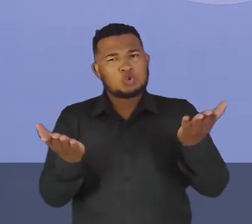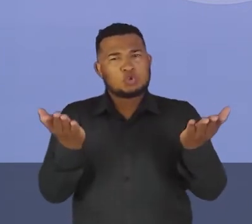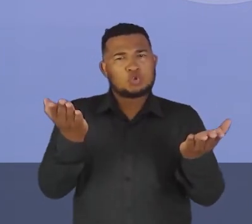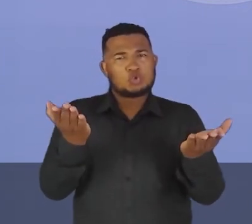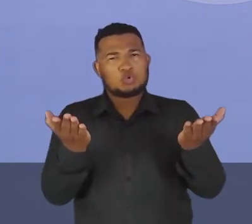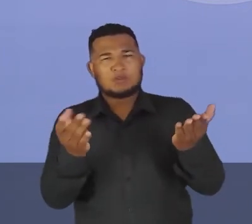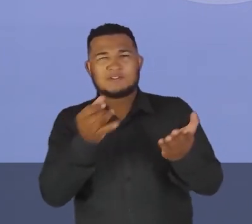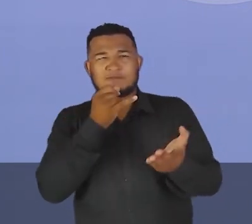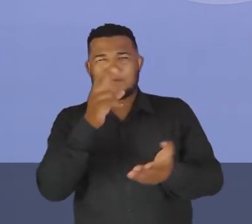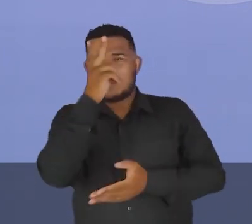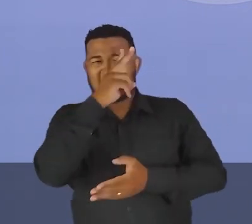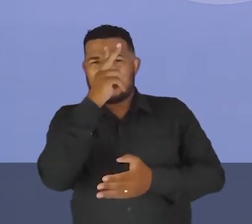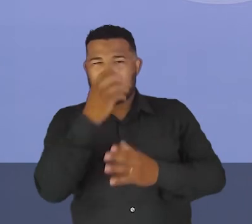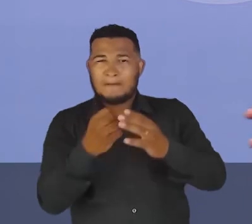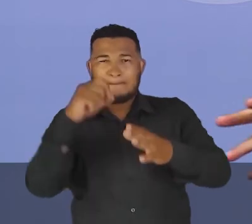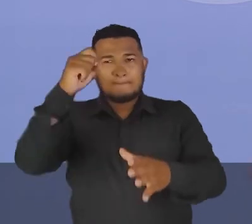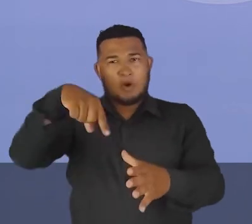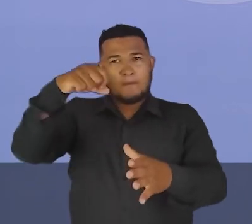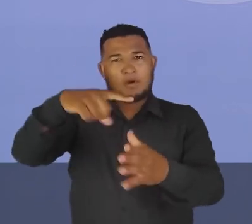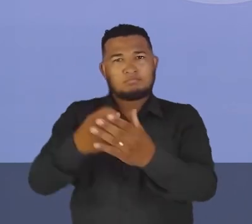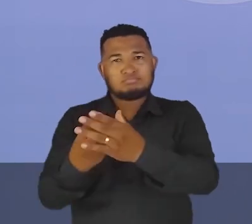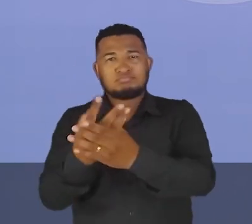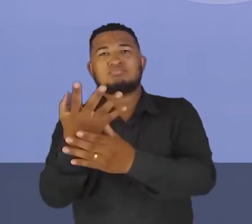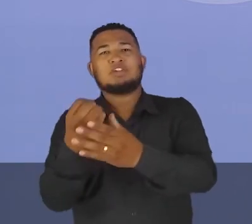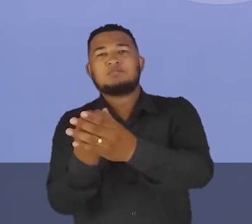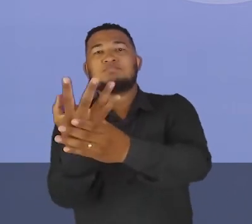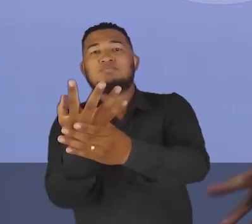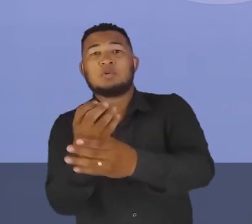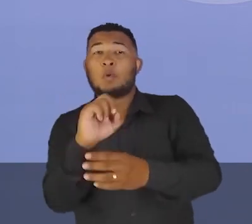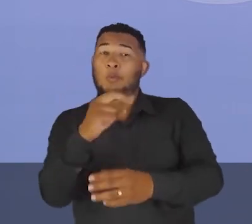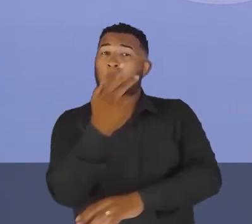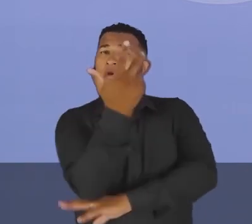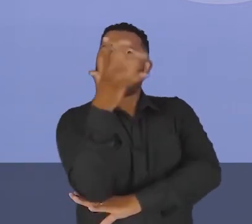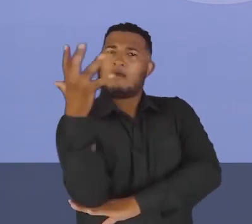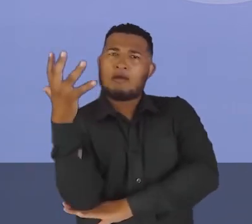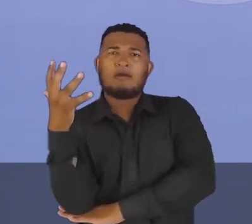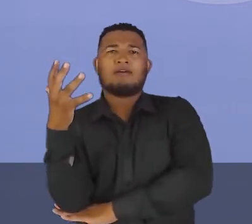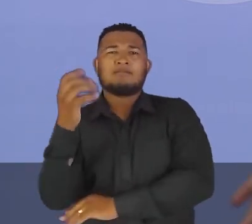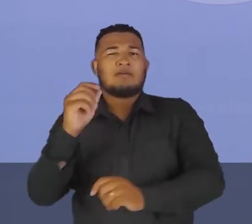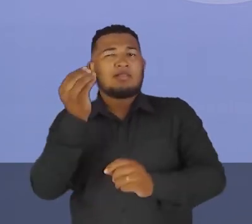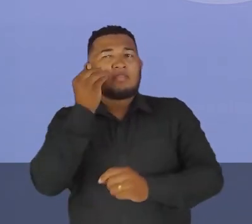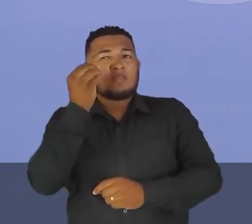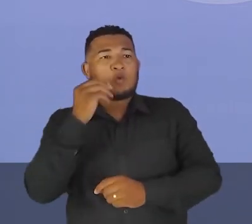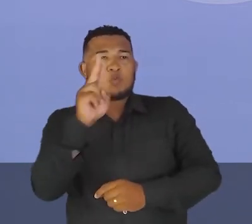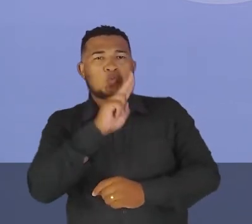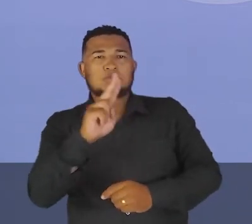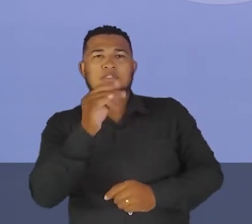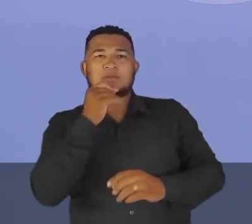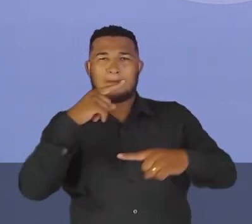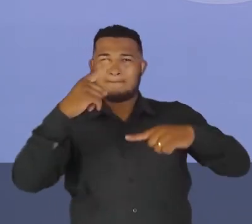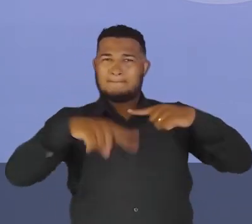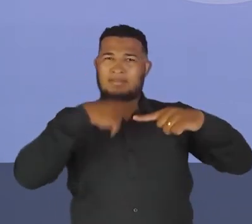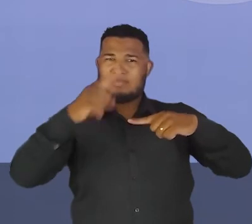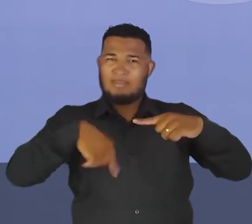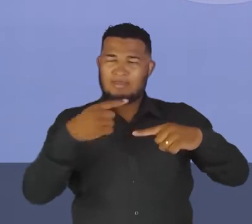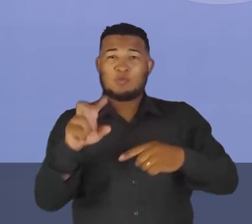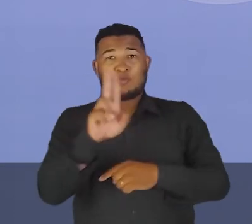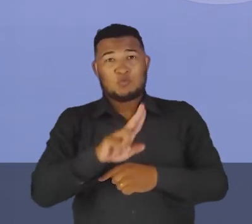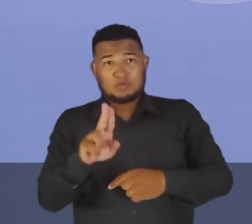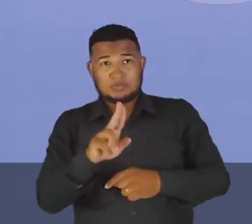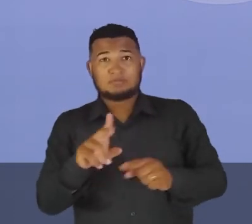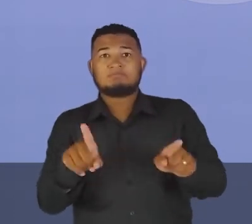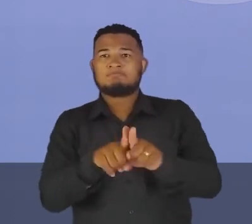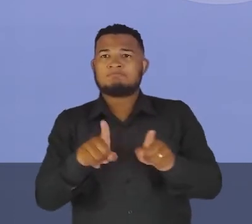revitalização ali. Eu posso colocar uma árvore, né? Posso pintar, reutilizar pneus, por exemplo, tá? Cultivar a horta